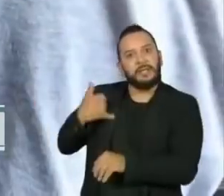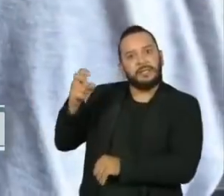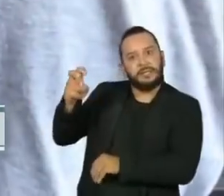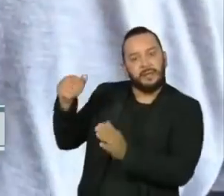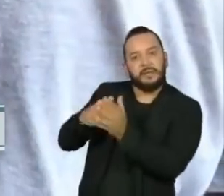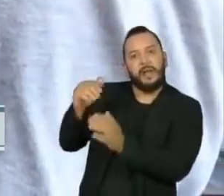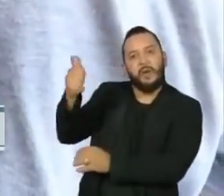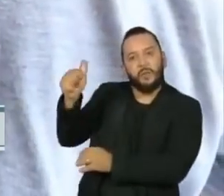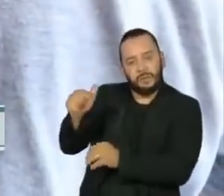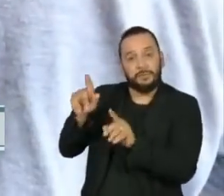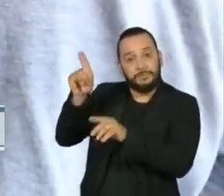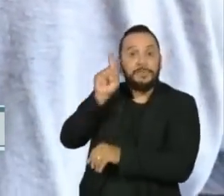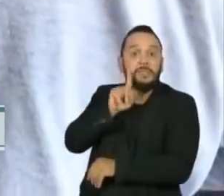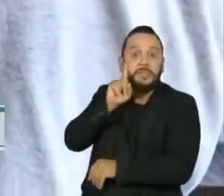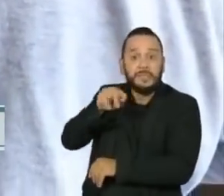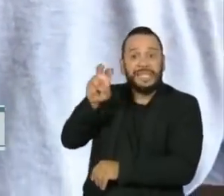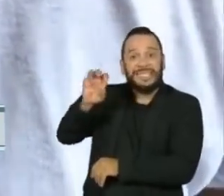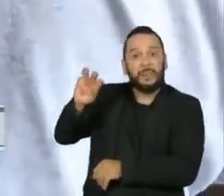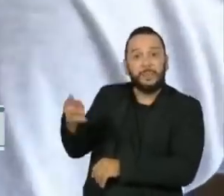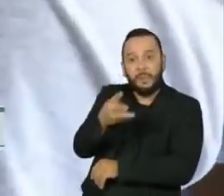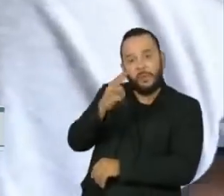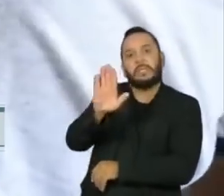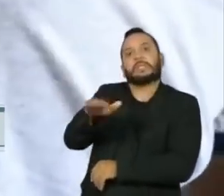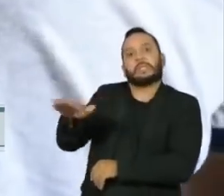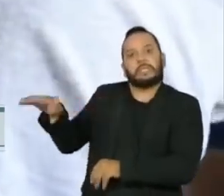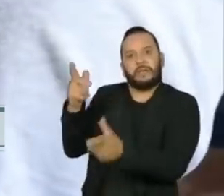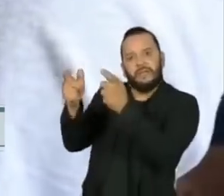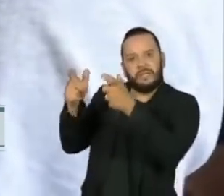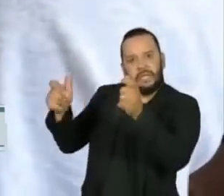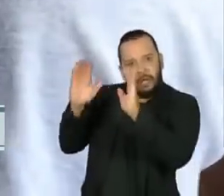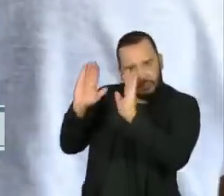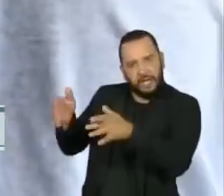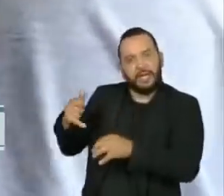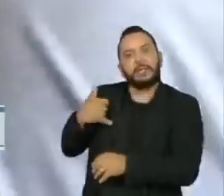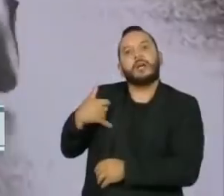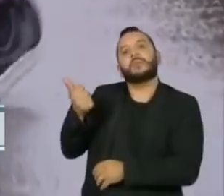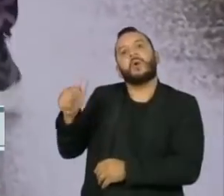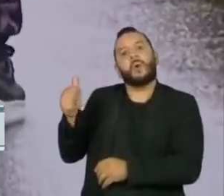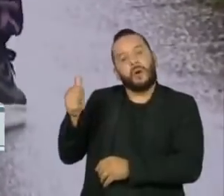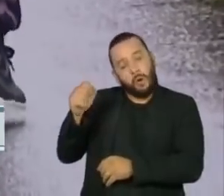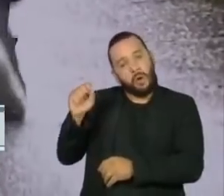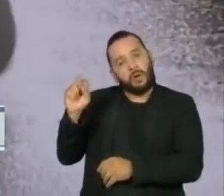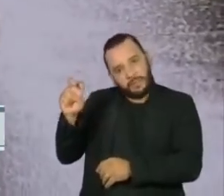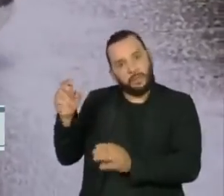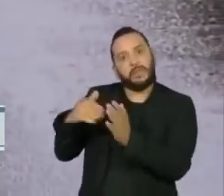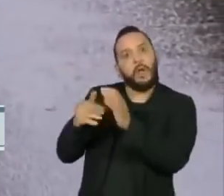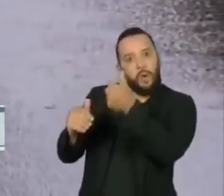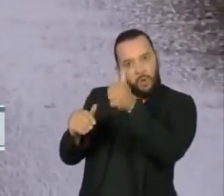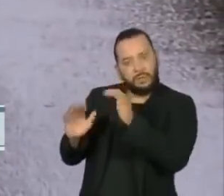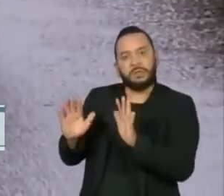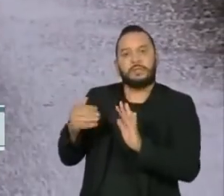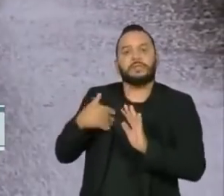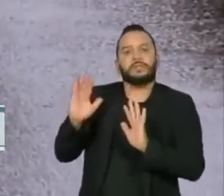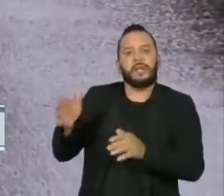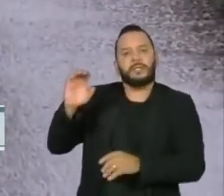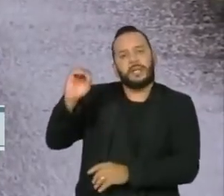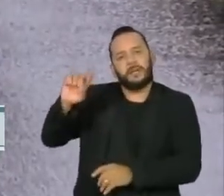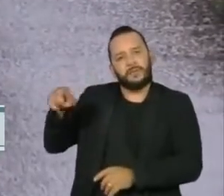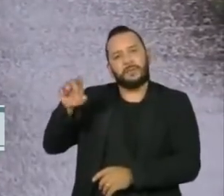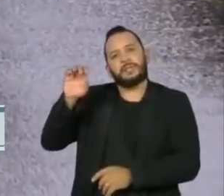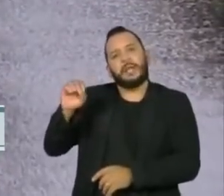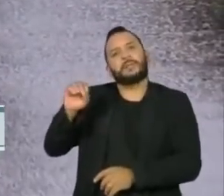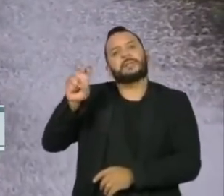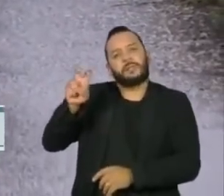Nos Estados Unidos, já são 5 milhões de vacinados nesta faixa etária. Menos de 0,05